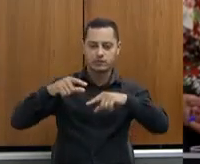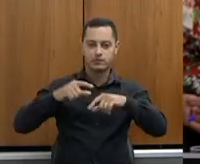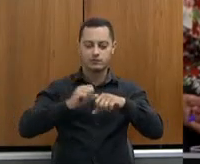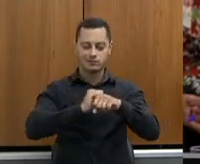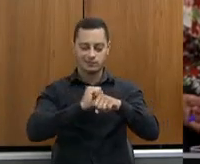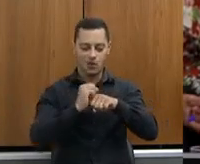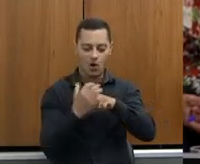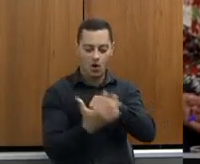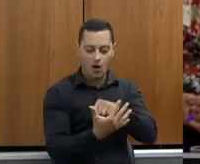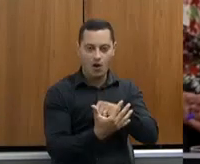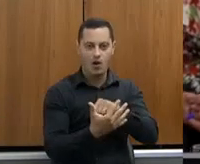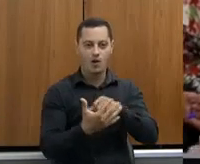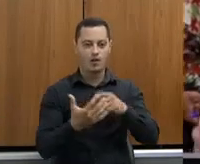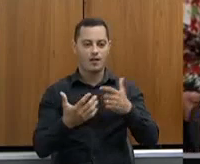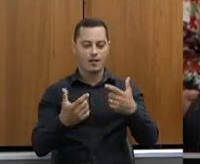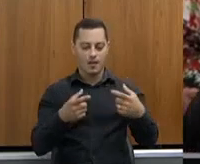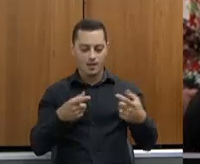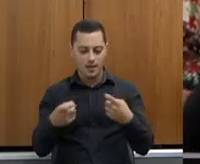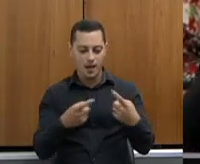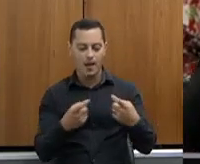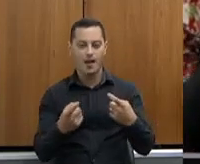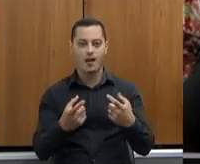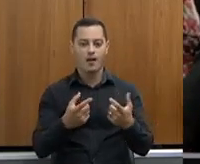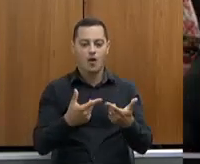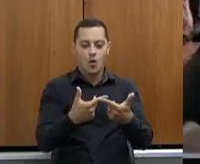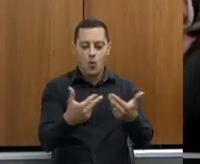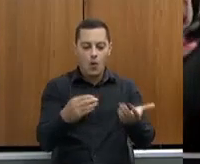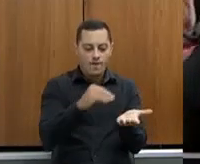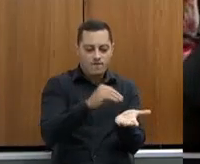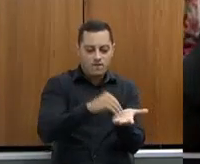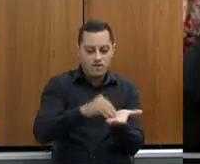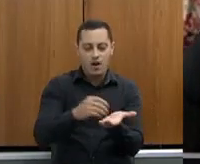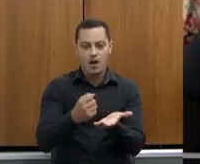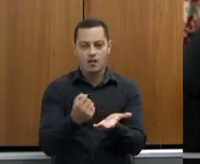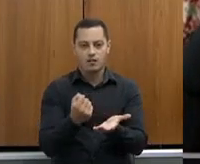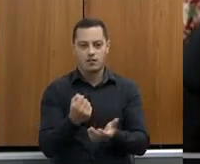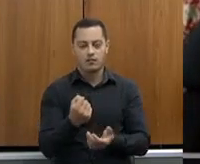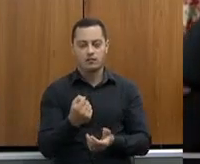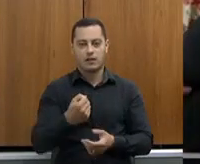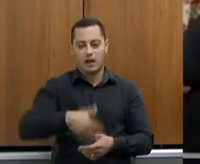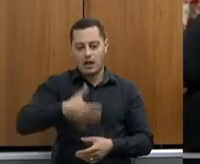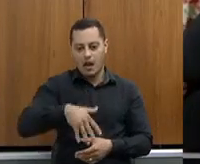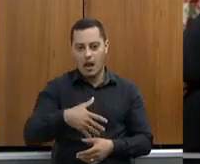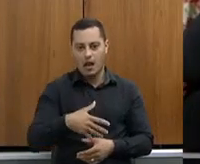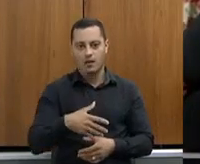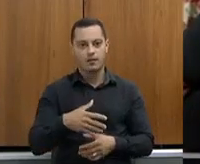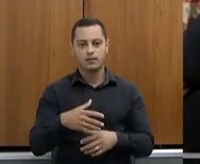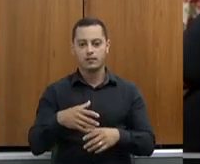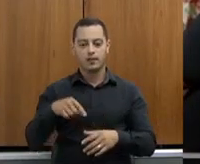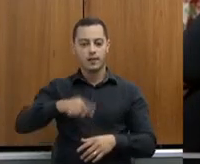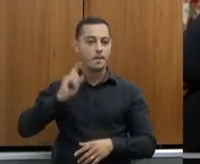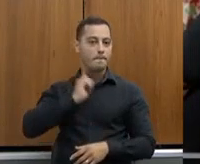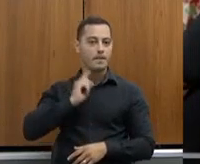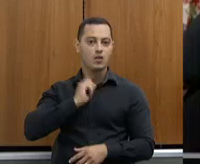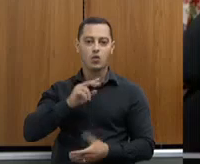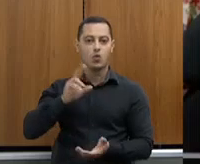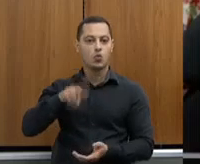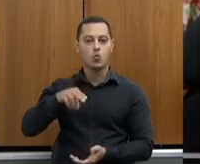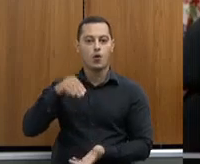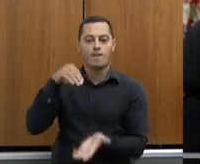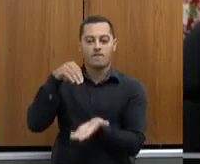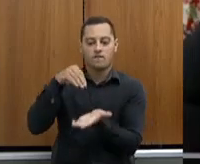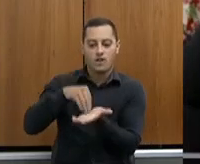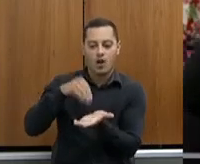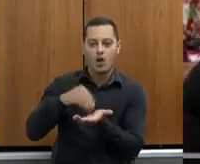com questão da guerra, insumos altos, em momento algum faltou abastecimento em Minas Gerais, em momento algum